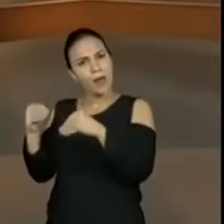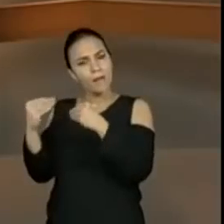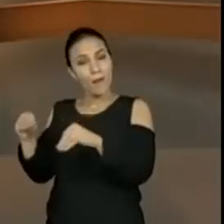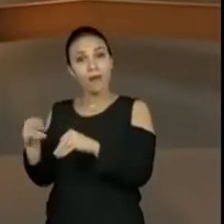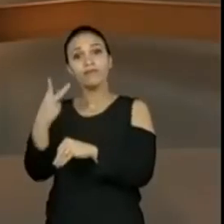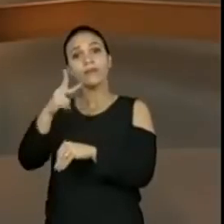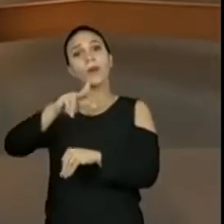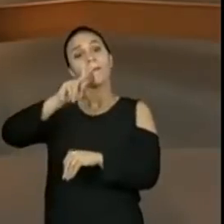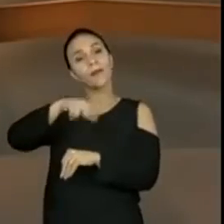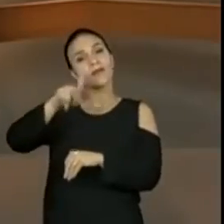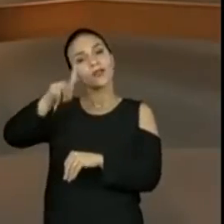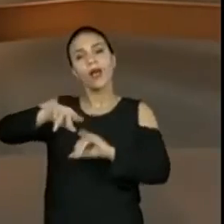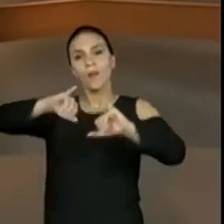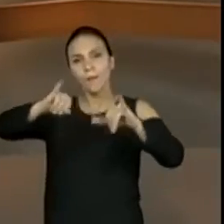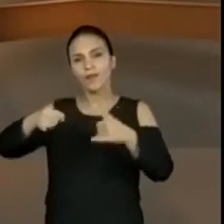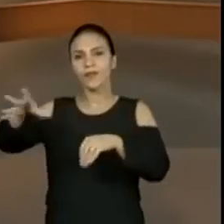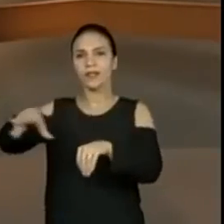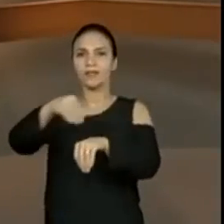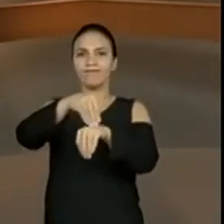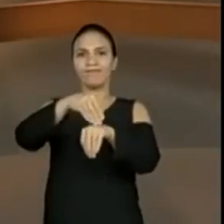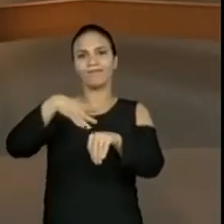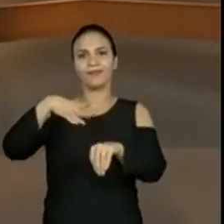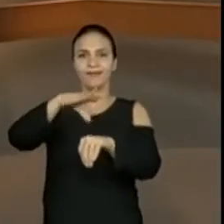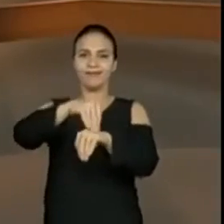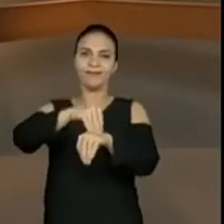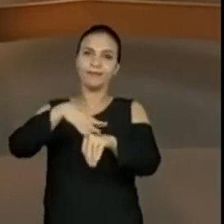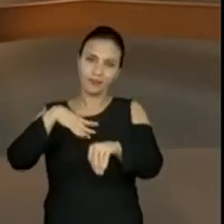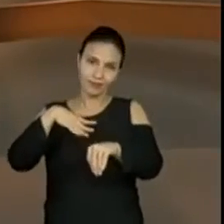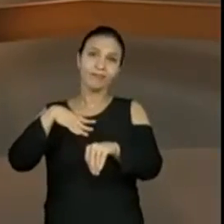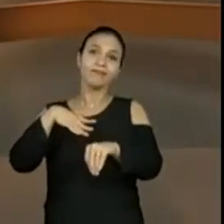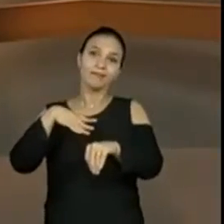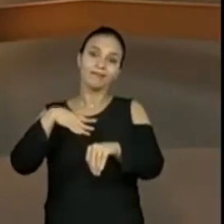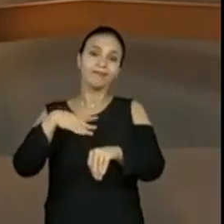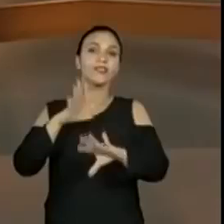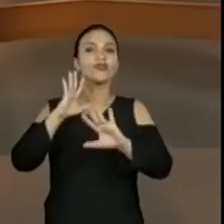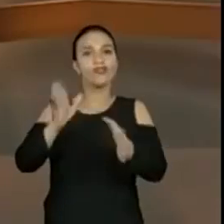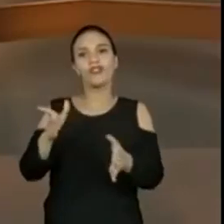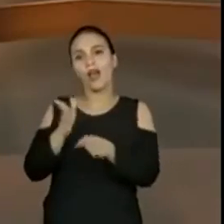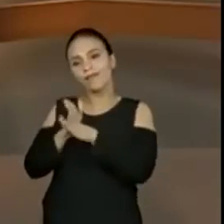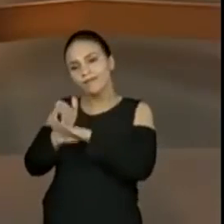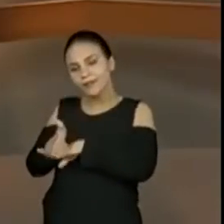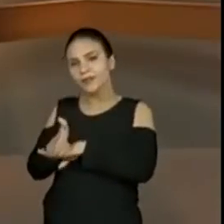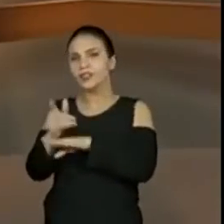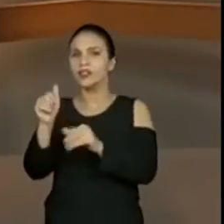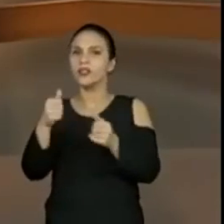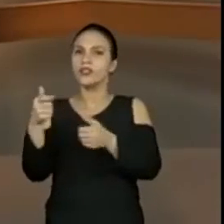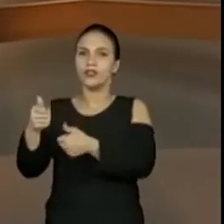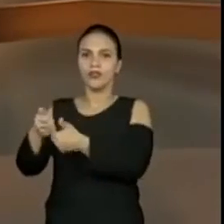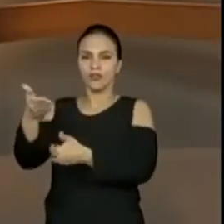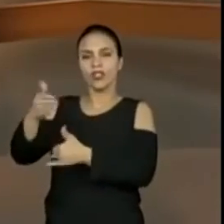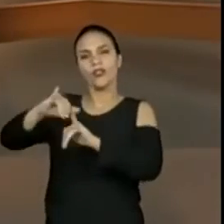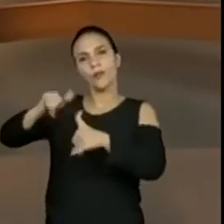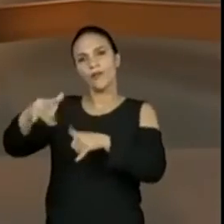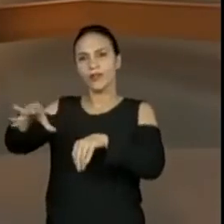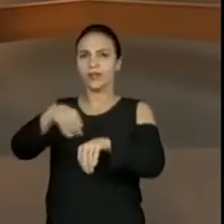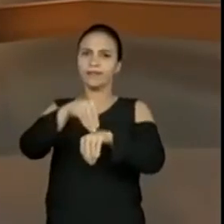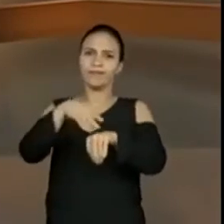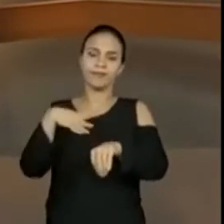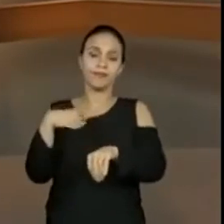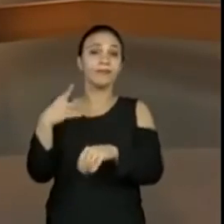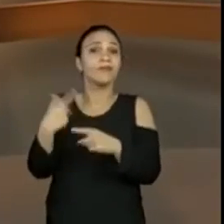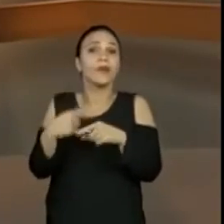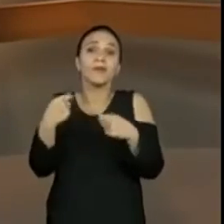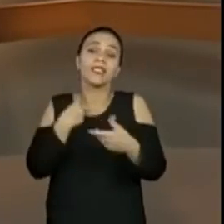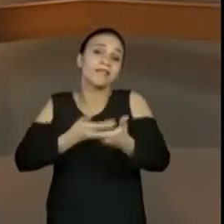aula e trazendo suas contribuições. E aí os professores que já têm acesso ao chat trazem as respostas aqui para mim, ok?